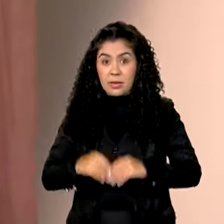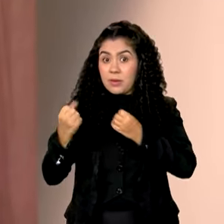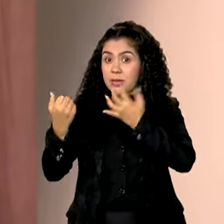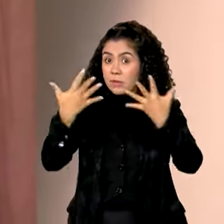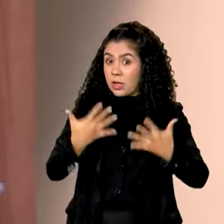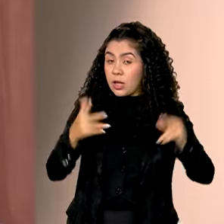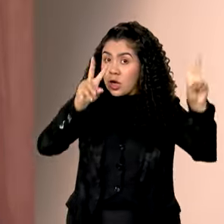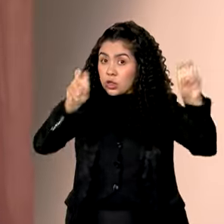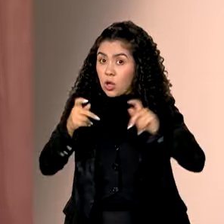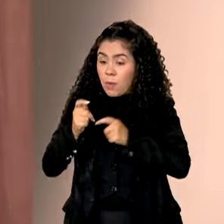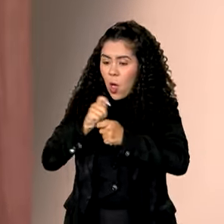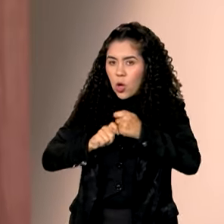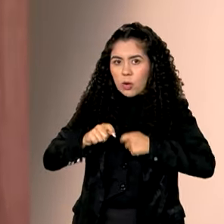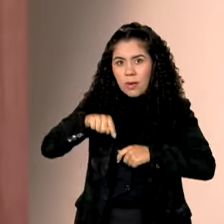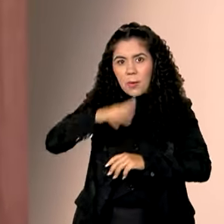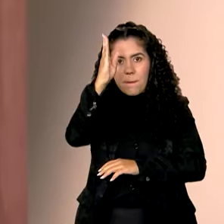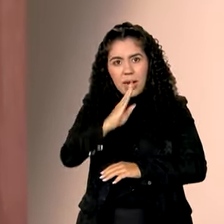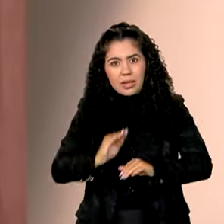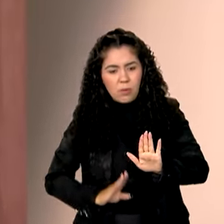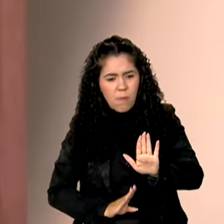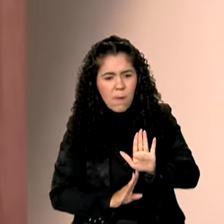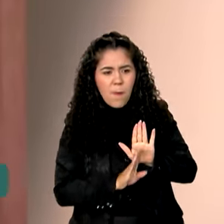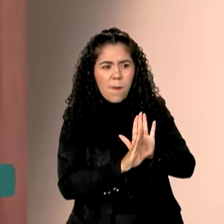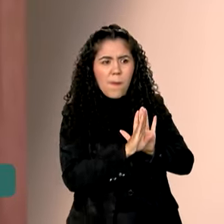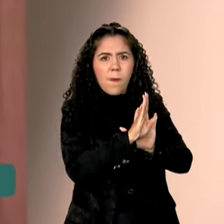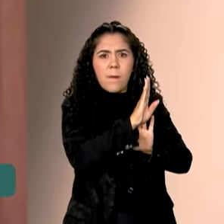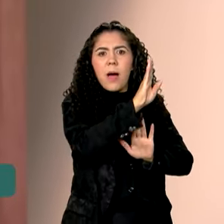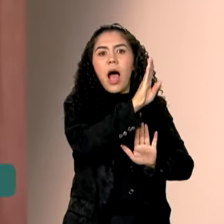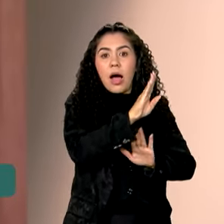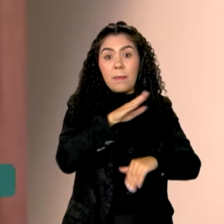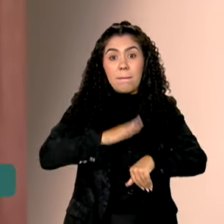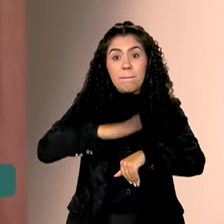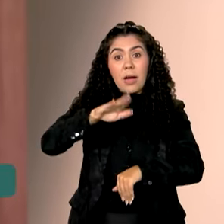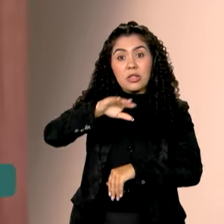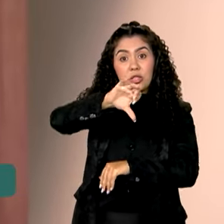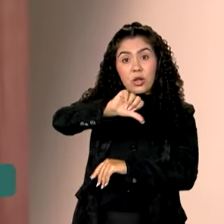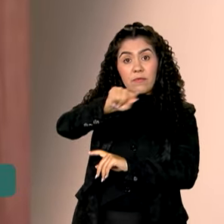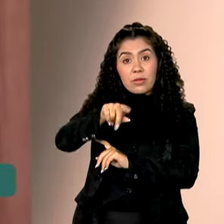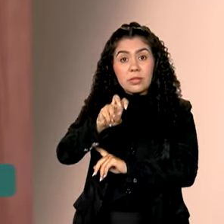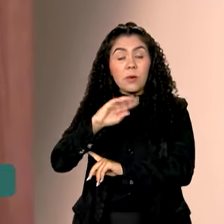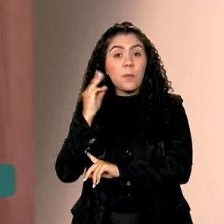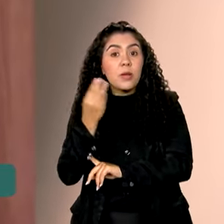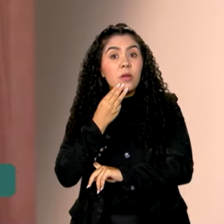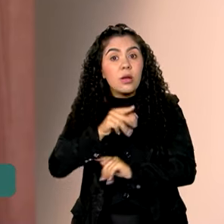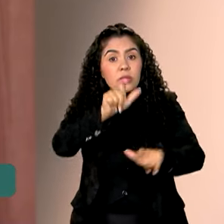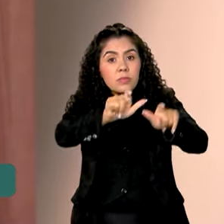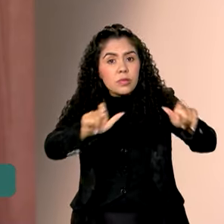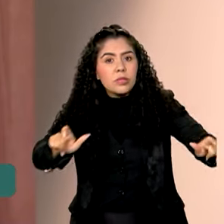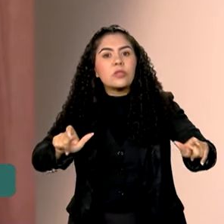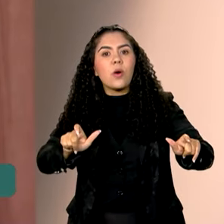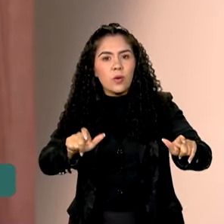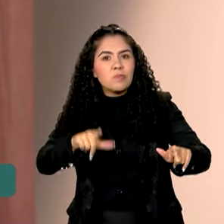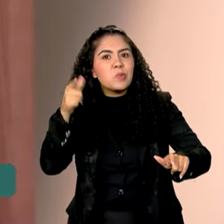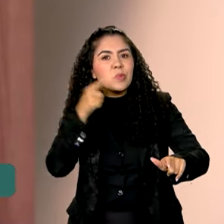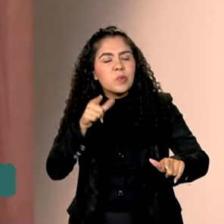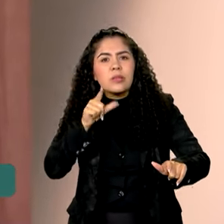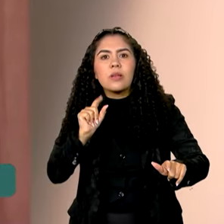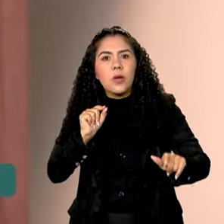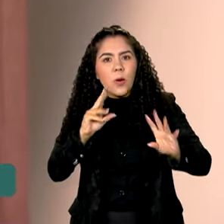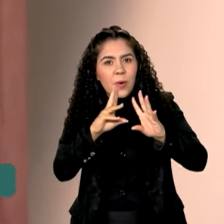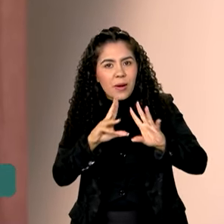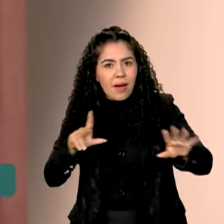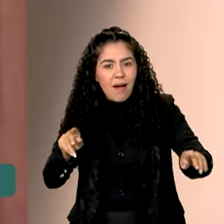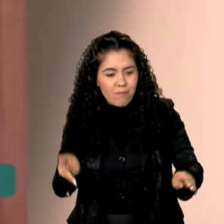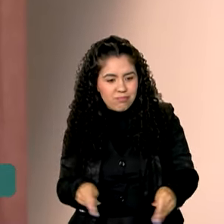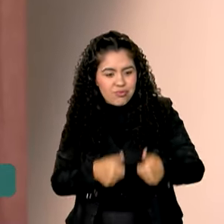economia, em crescimento do país e avanços, mais de 9 milhões e meio de pessoas saíram da condição de extrema pobreza